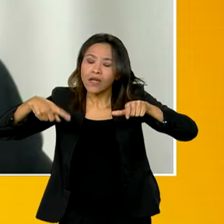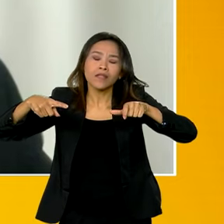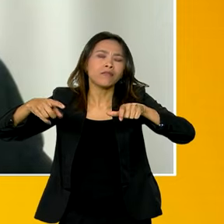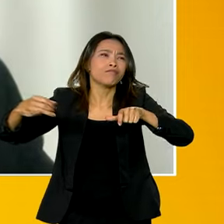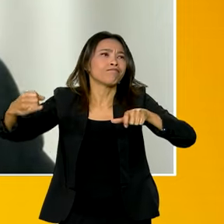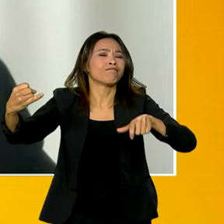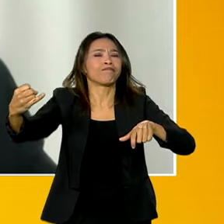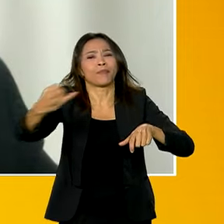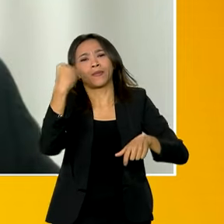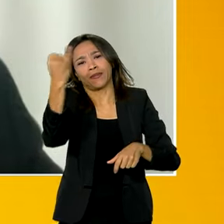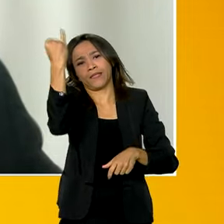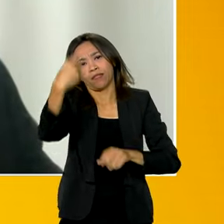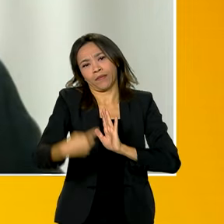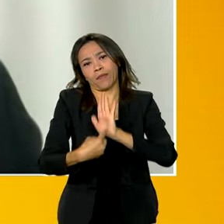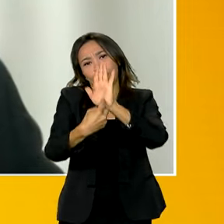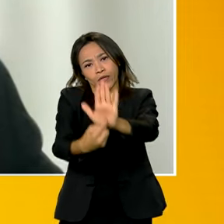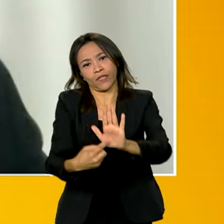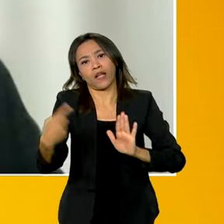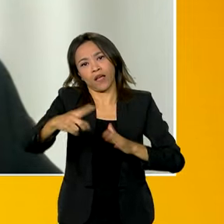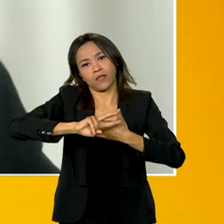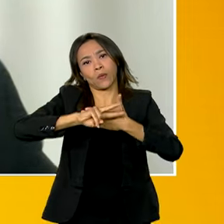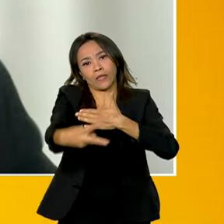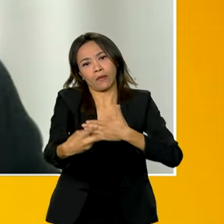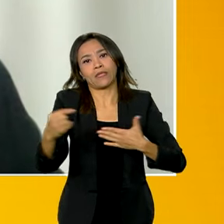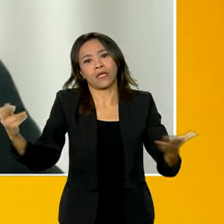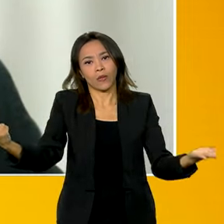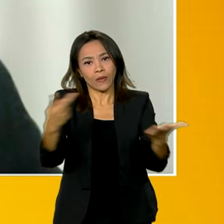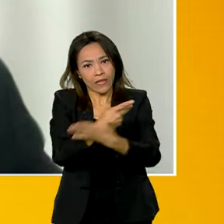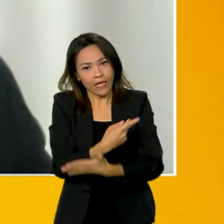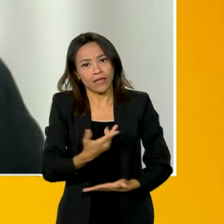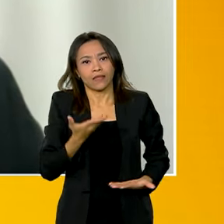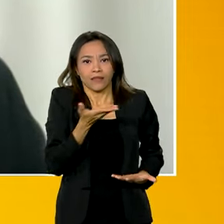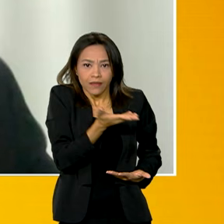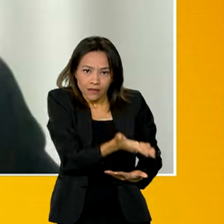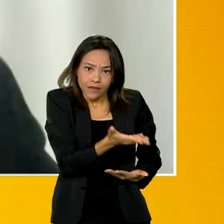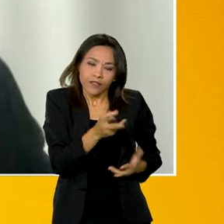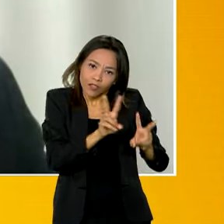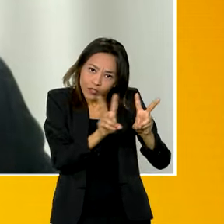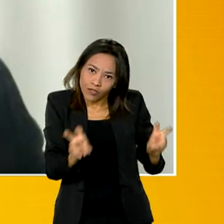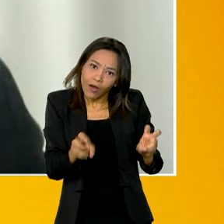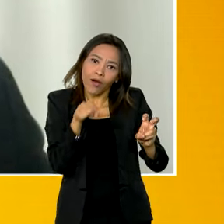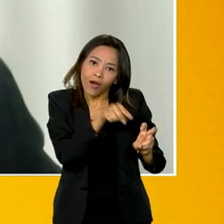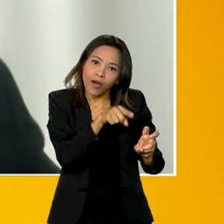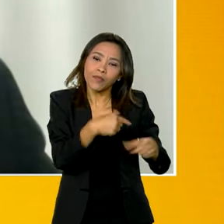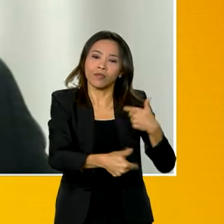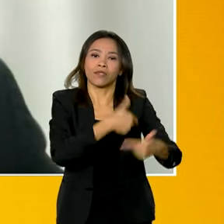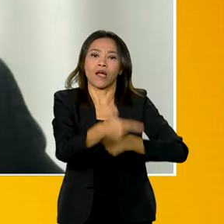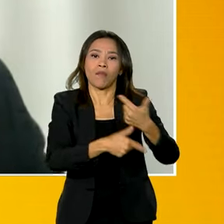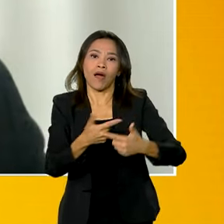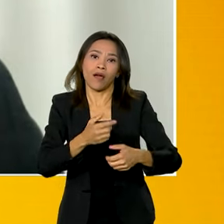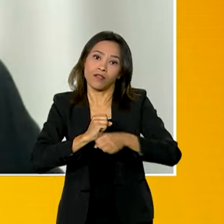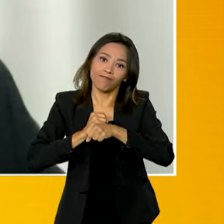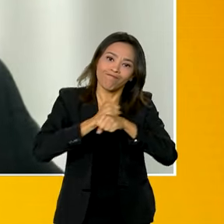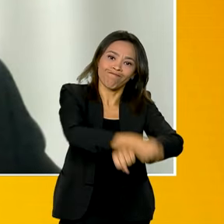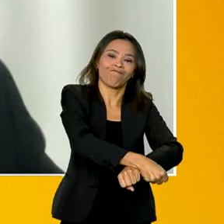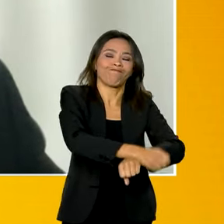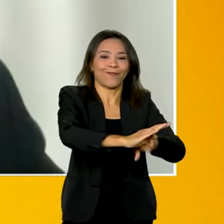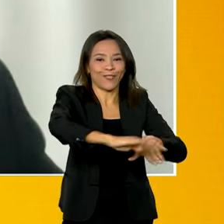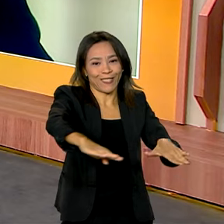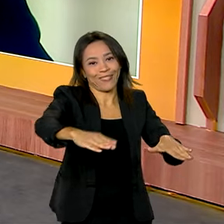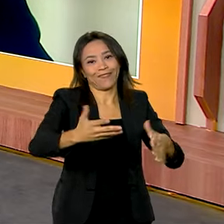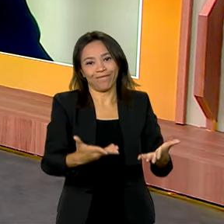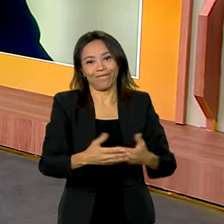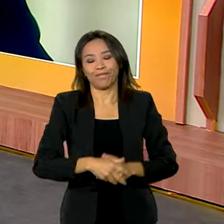mostrar essas questões relacionadas a essas prejudicialidades relacionadas ao trabalho precoce, ao trabalho infantil.